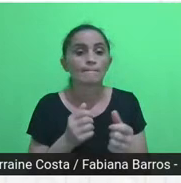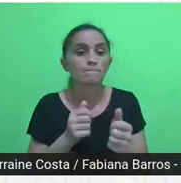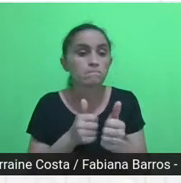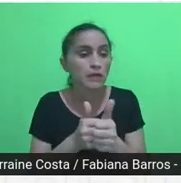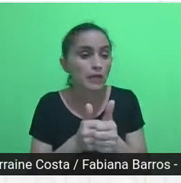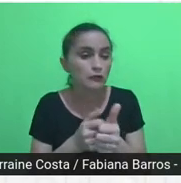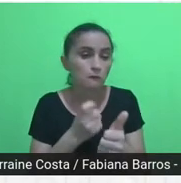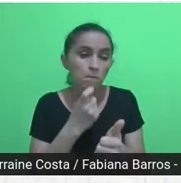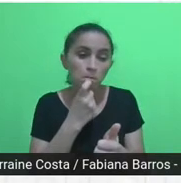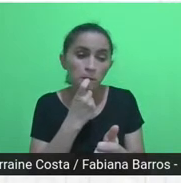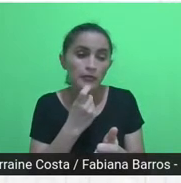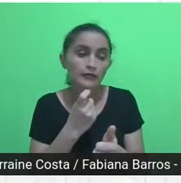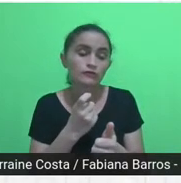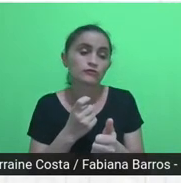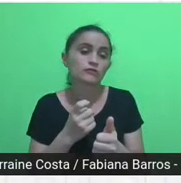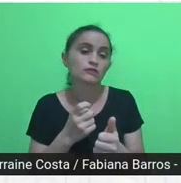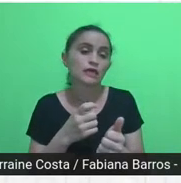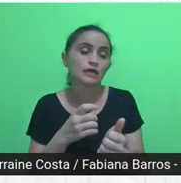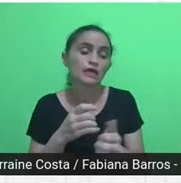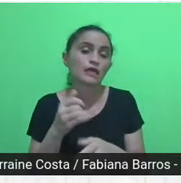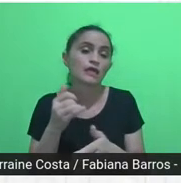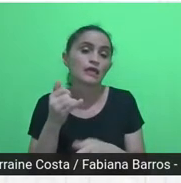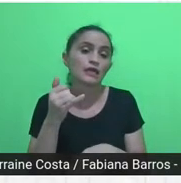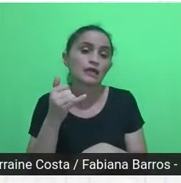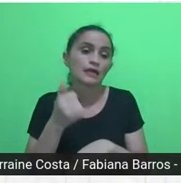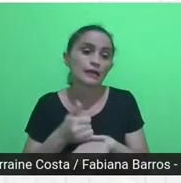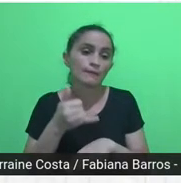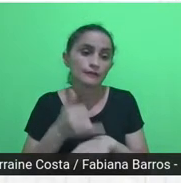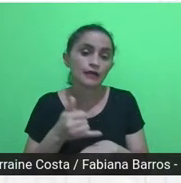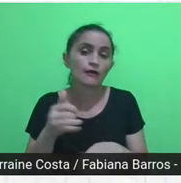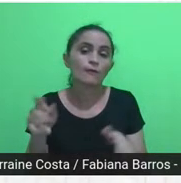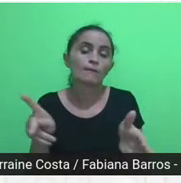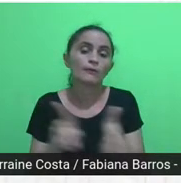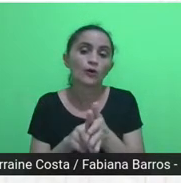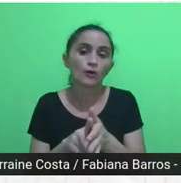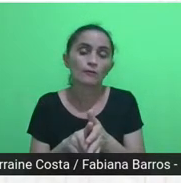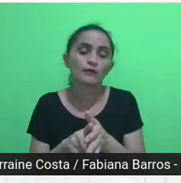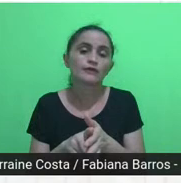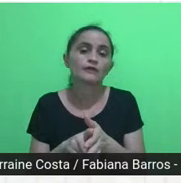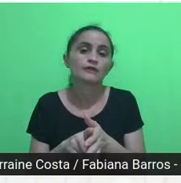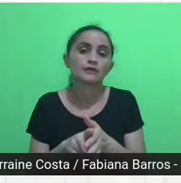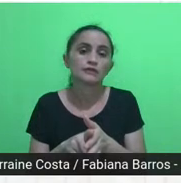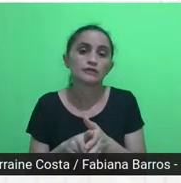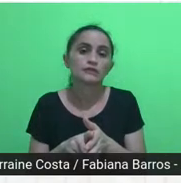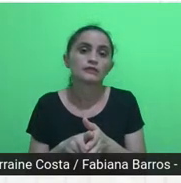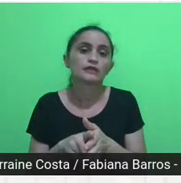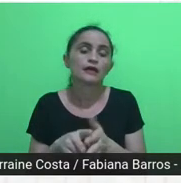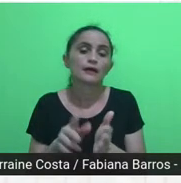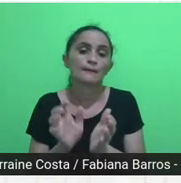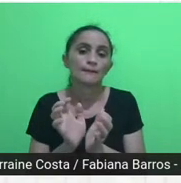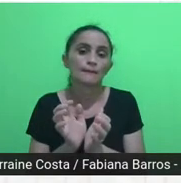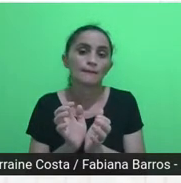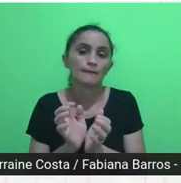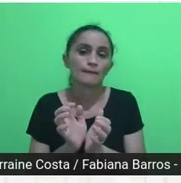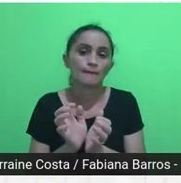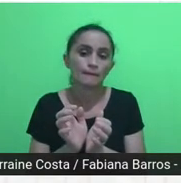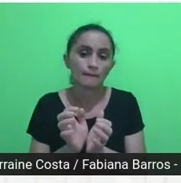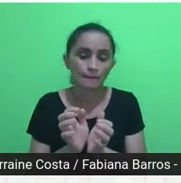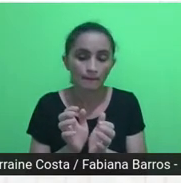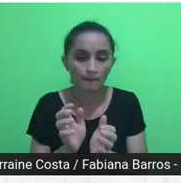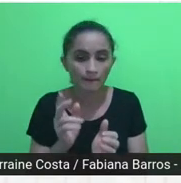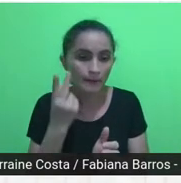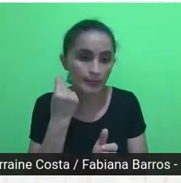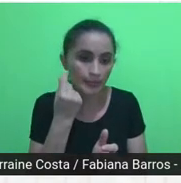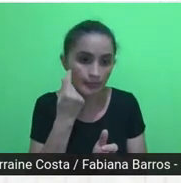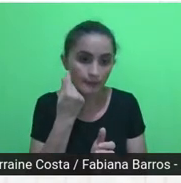né, então, isso favoreceu o acesso. Então, dentro dos trabalhos que estão sendo desenvolvidos, né, como resultados